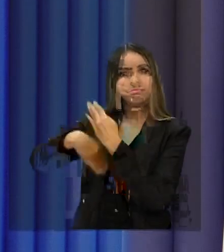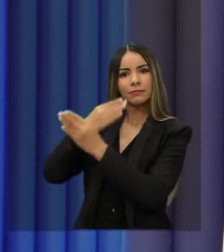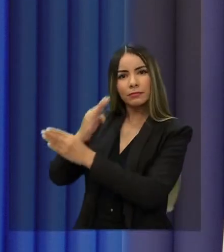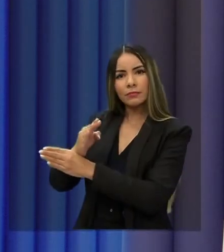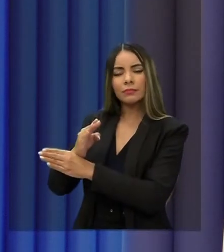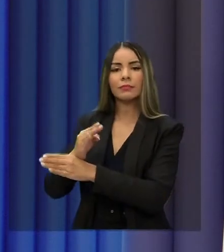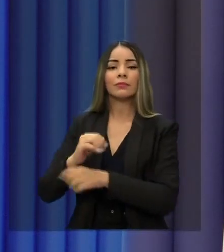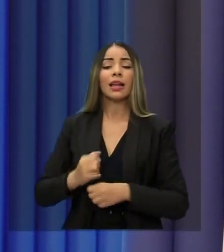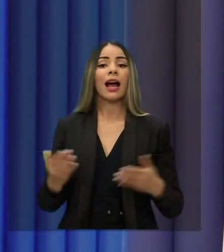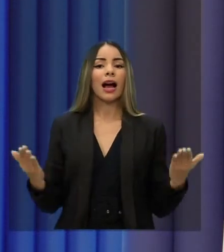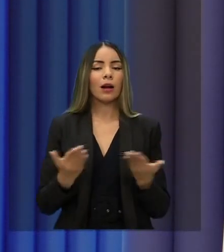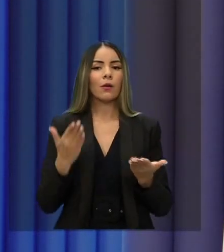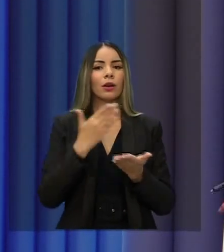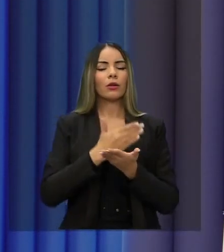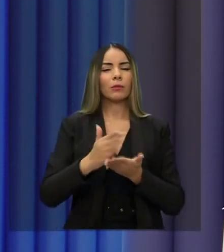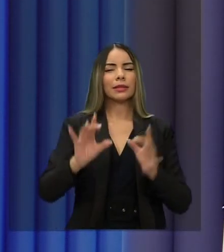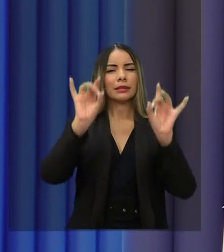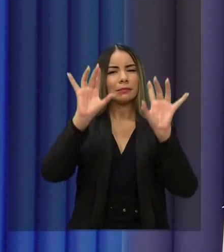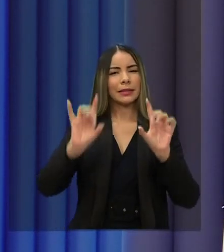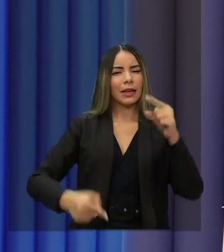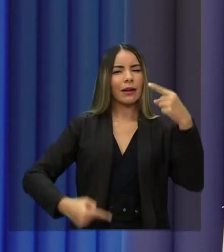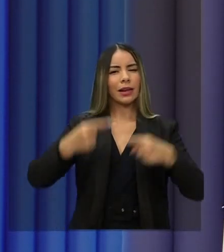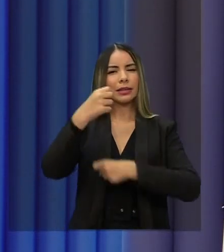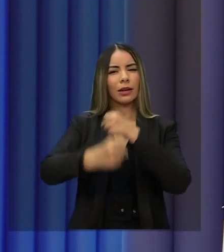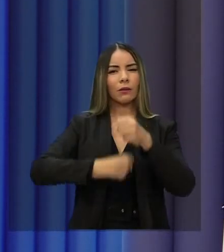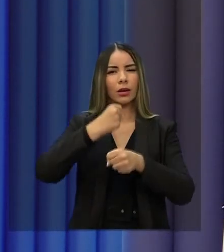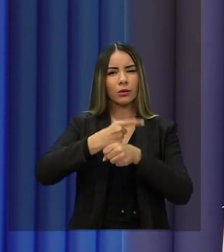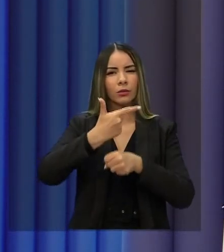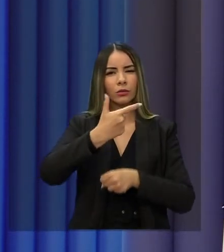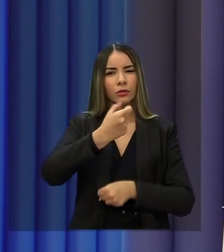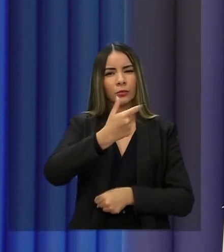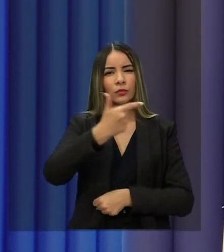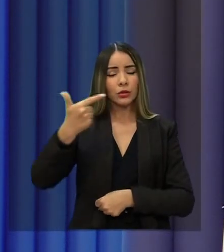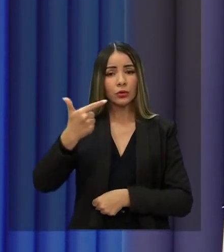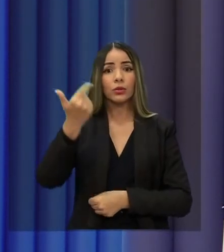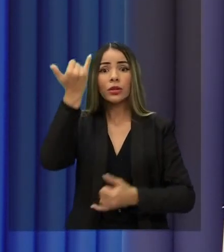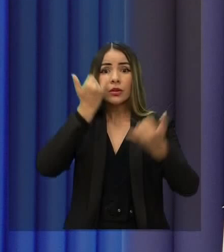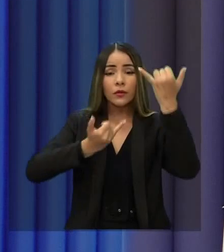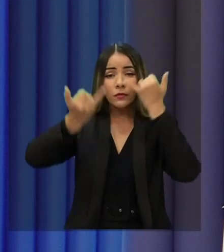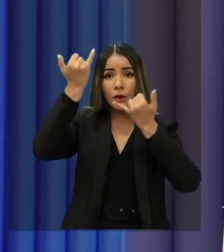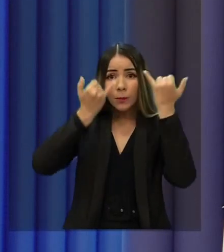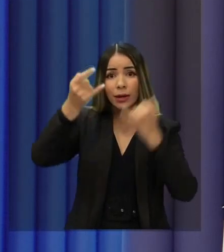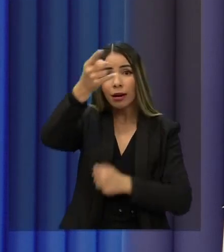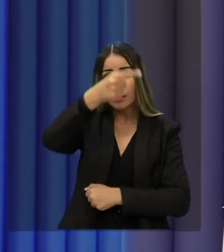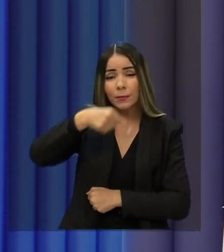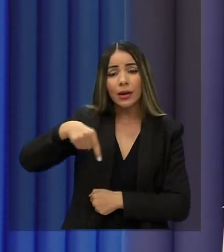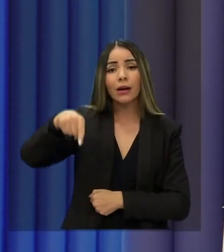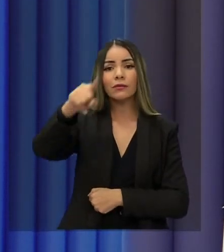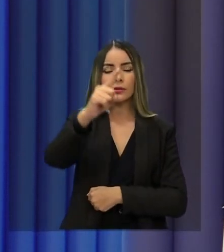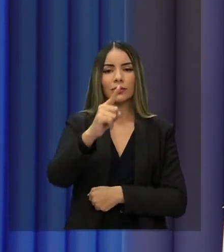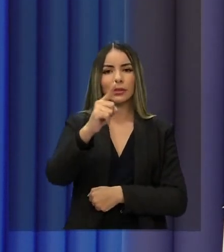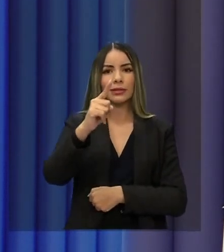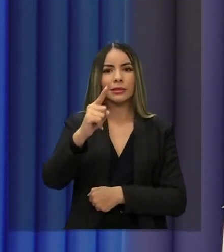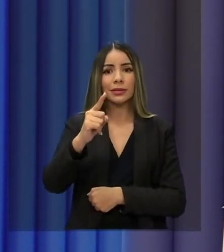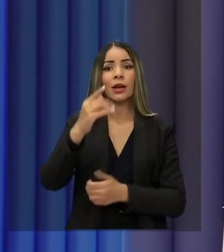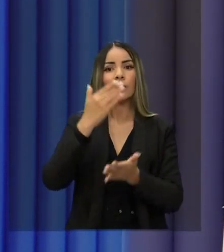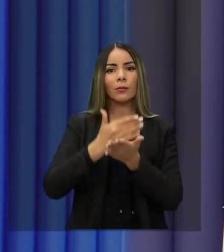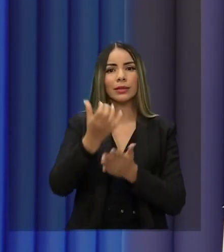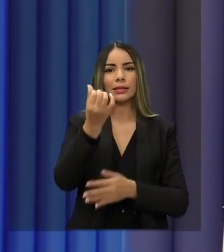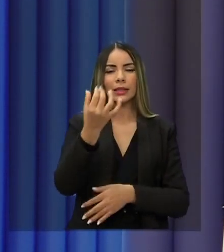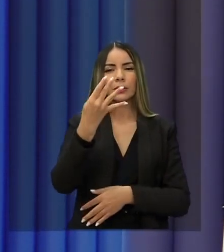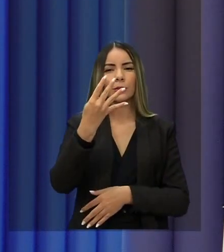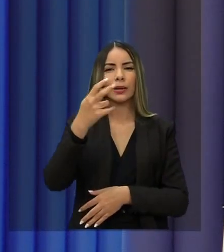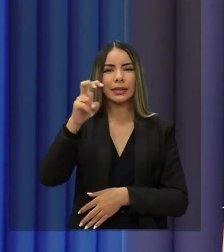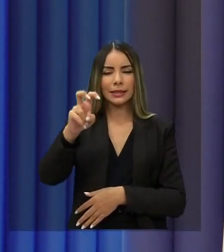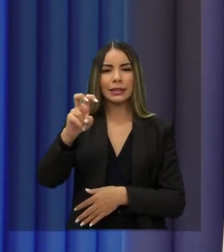Começando com o especial Eleições 2022 com informações e serviços para você às 6h45 da manhã logo após